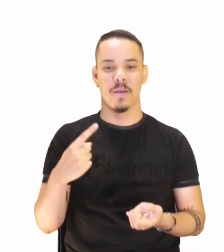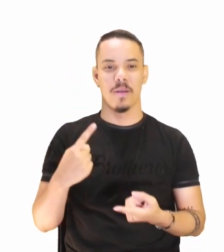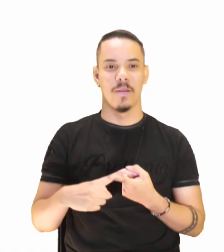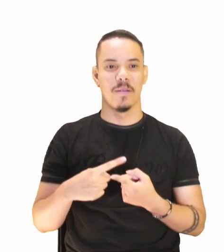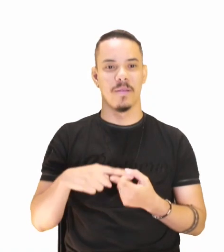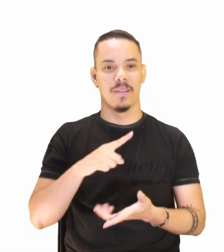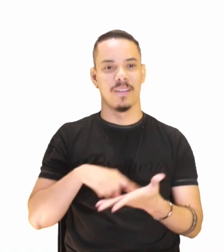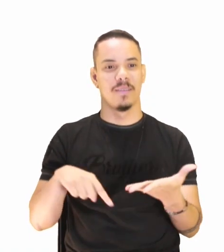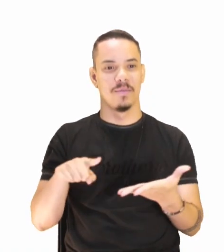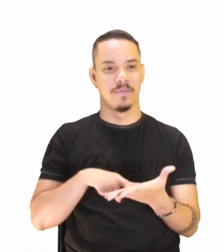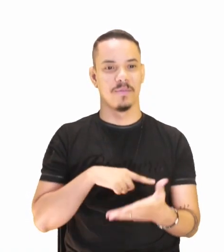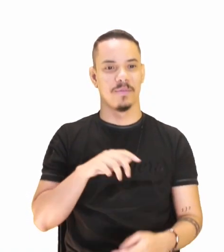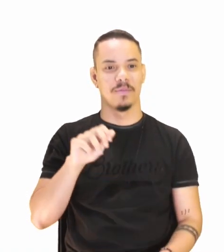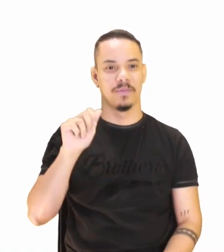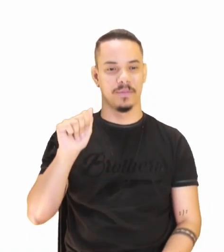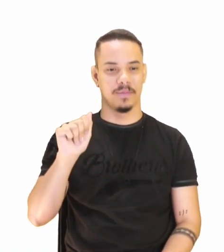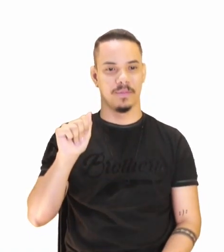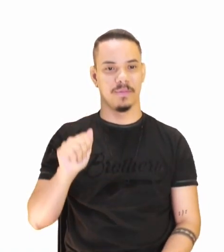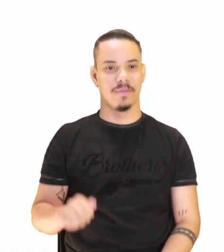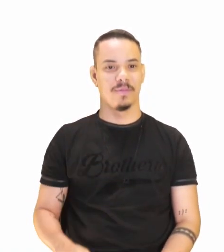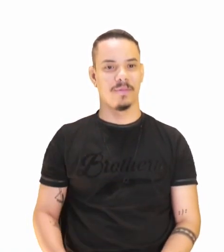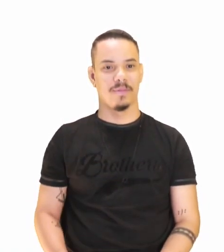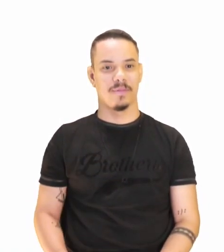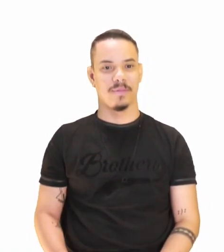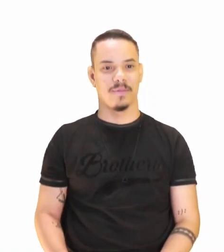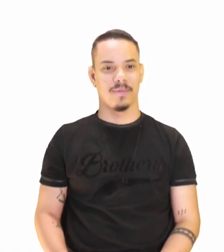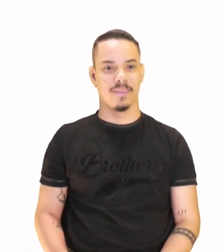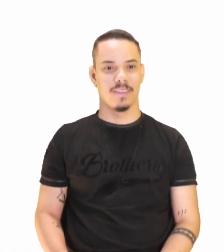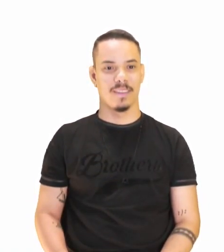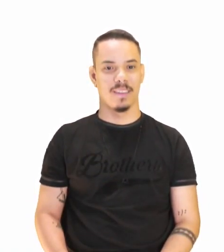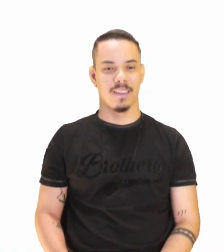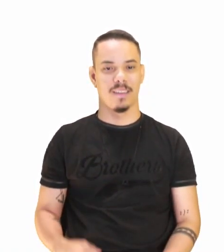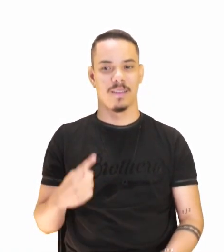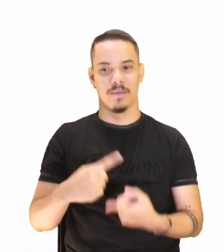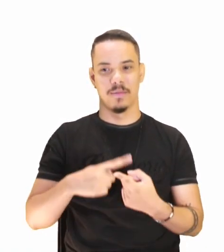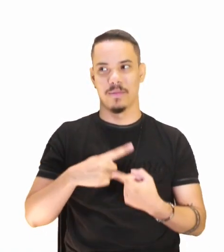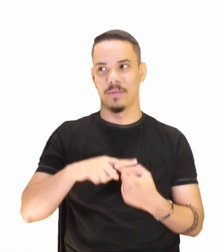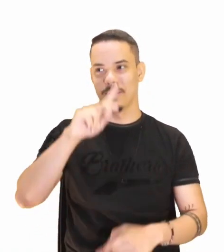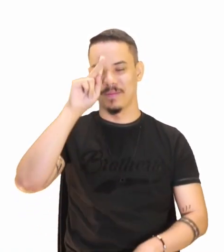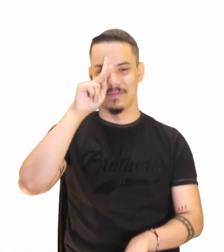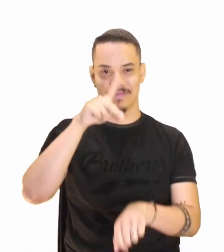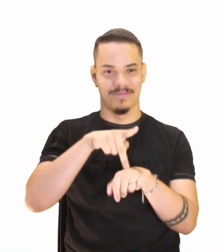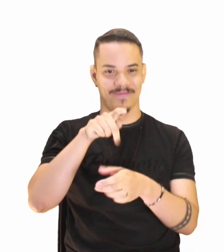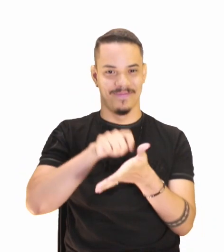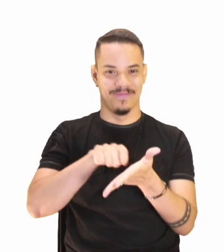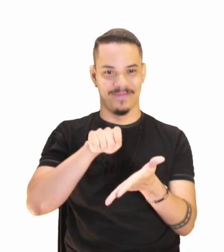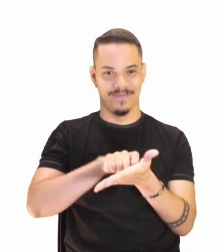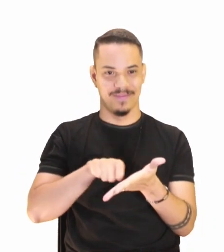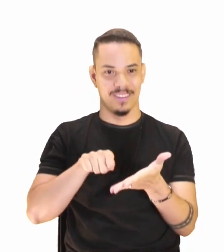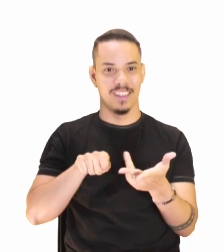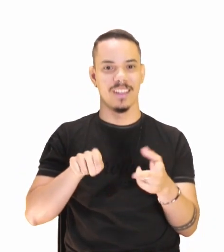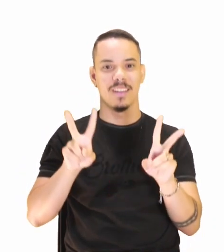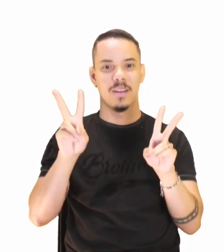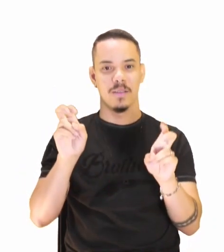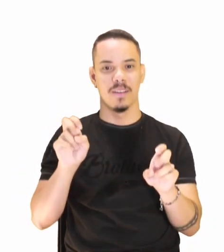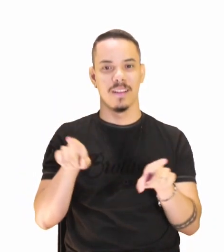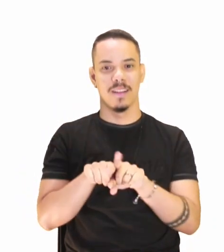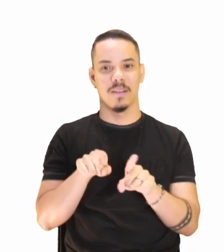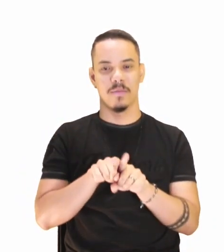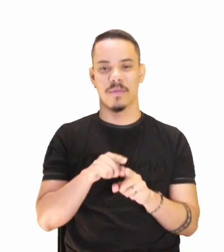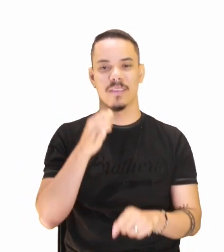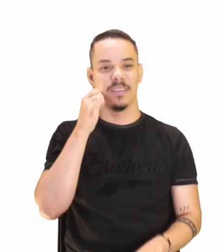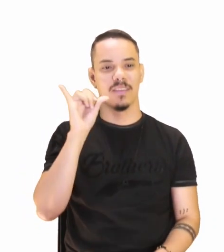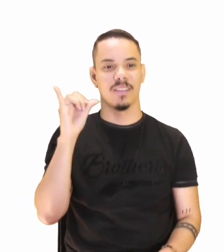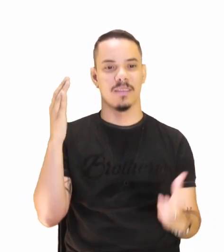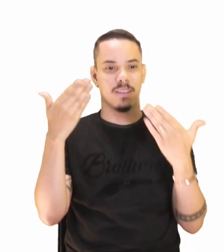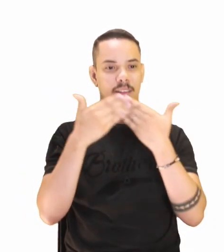letra A? Então, porque aqui ele fala assim, o autor, sobredoura a realidade e fecha os